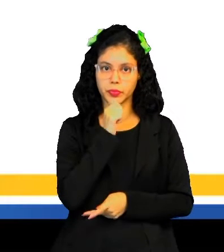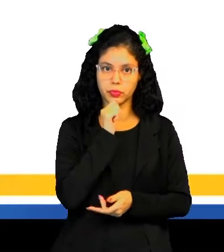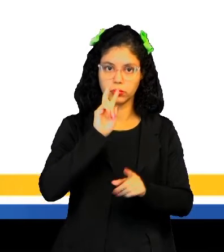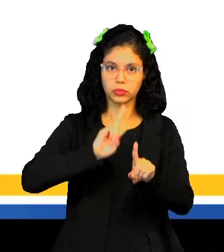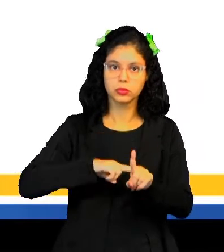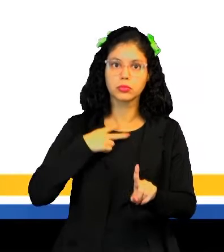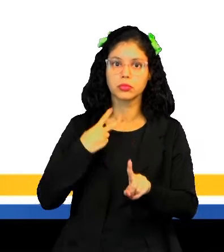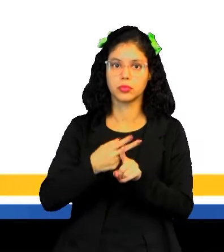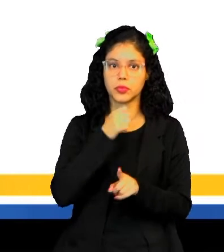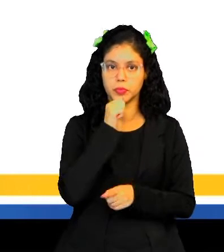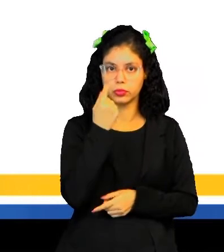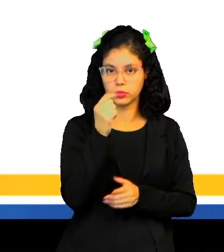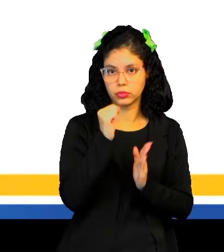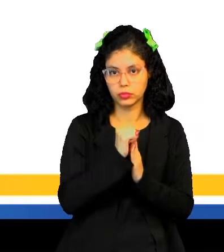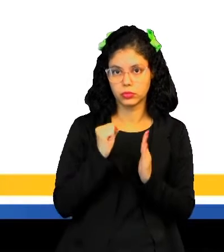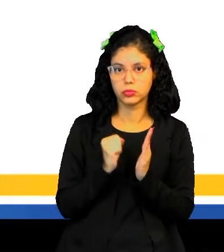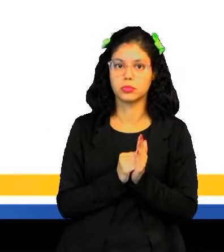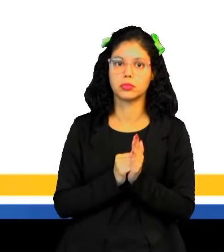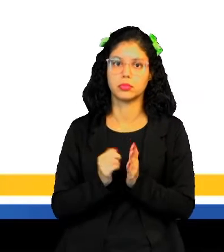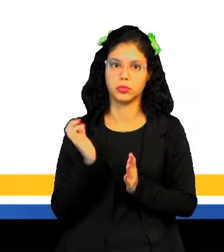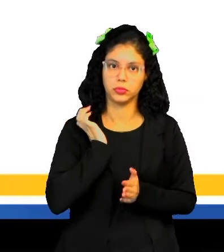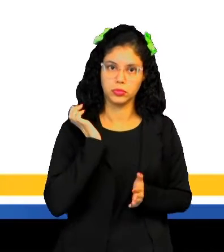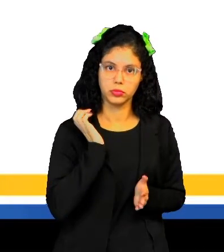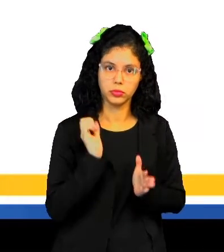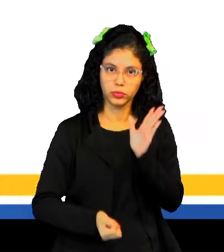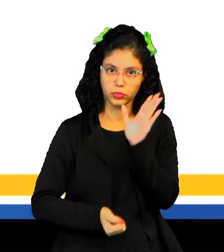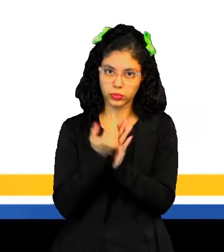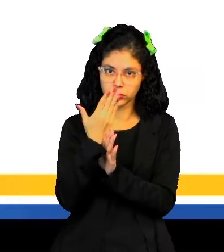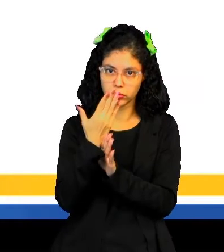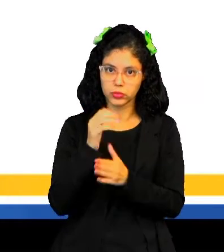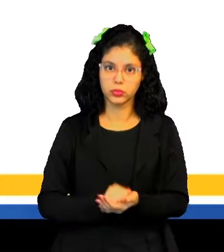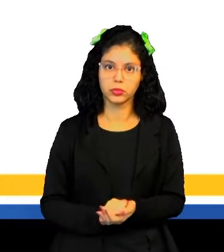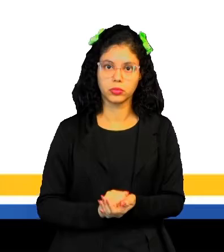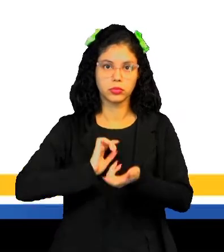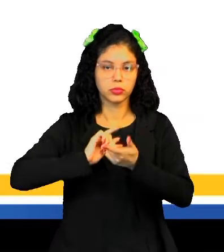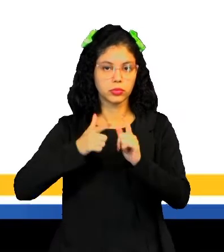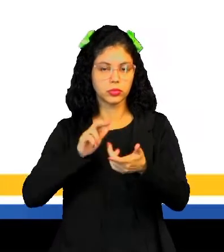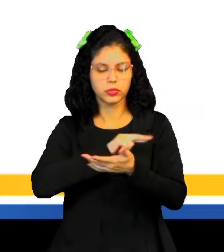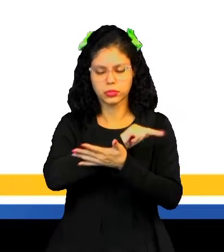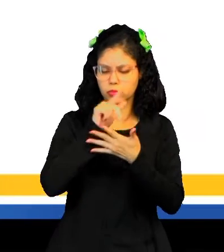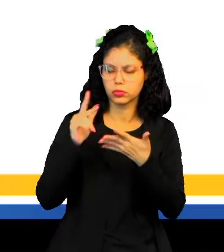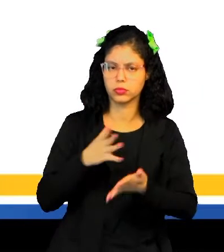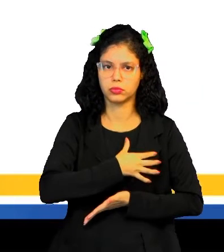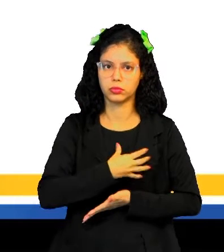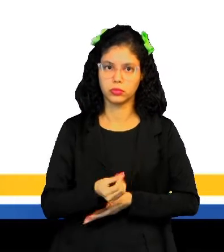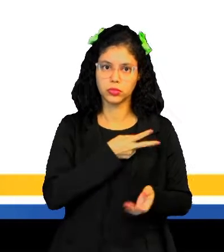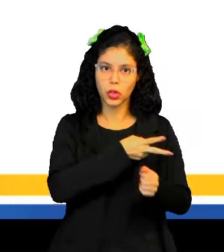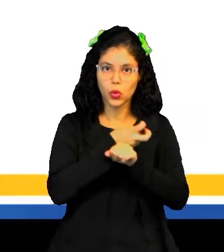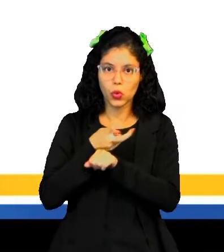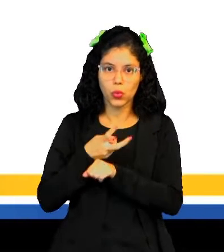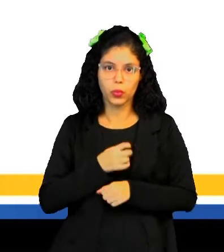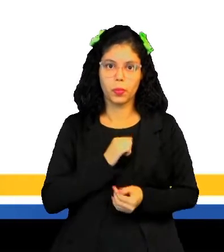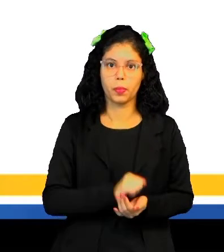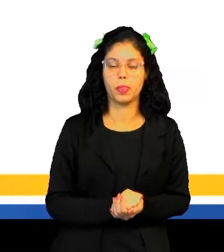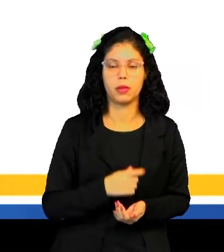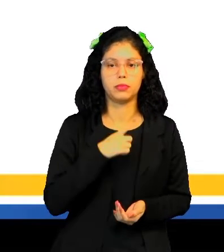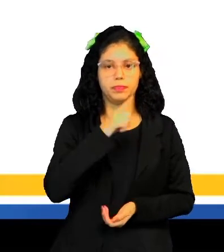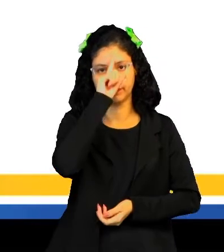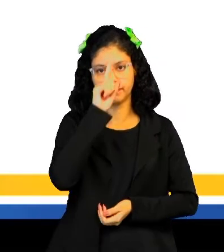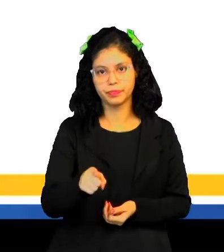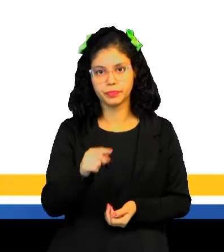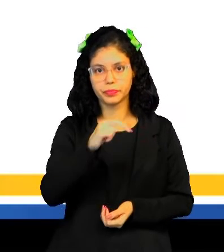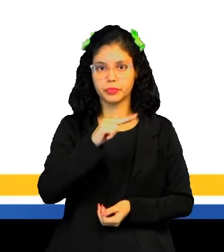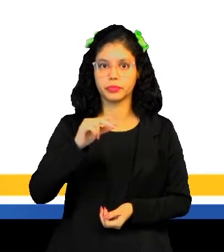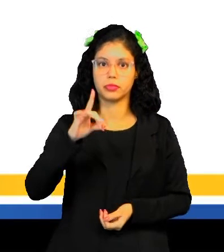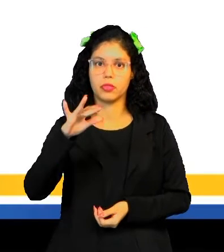dobrado em um século. O enriquecimento fez surgir uma elite letrada, Vários filhos de exploradores de ouro puderam ser mandados